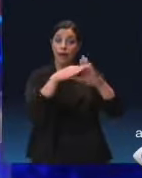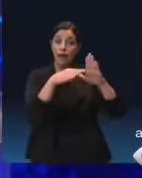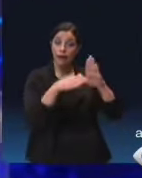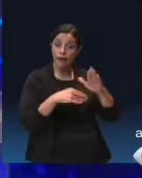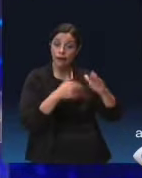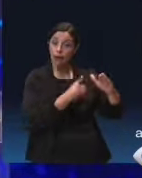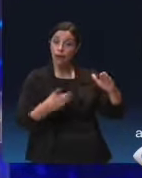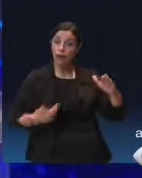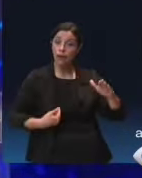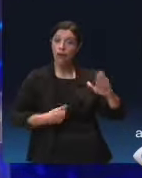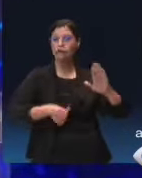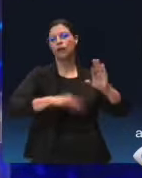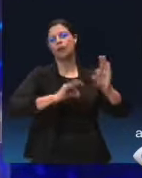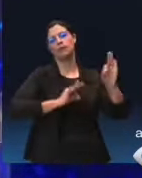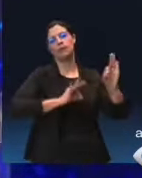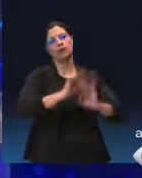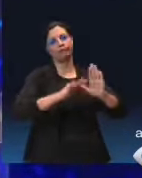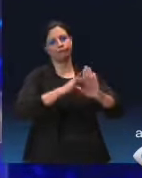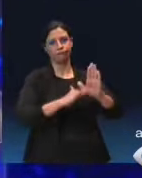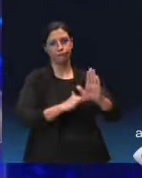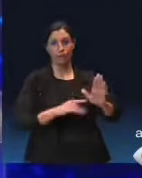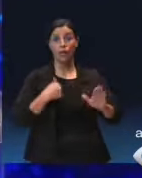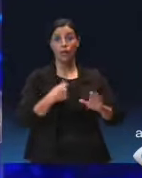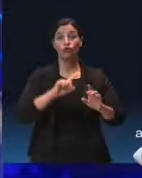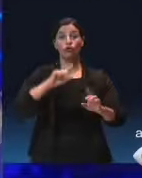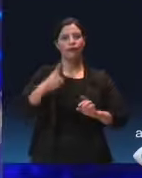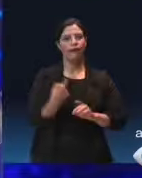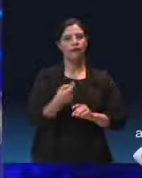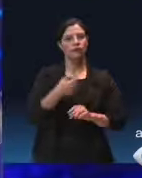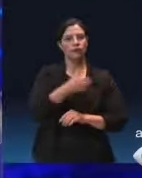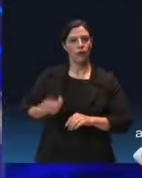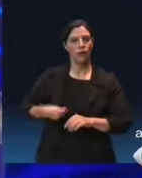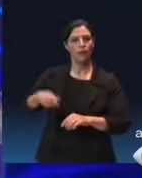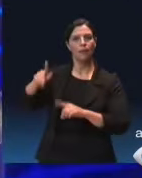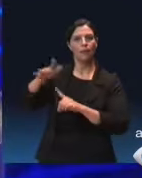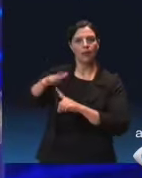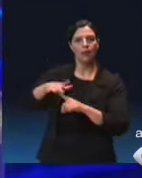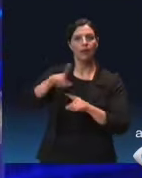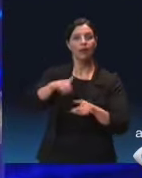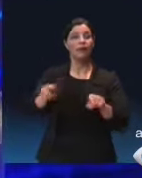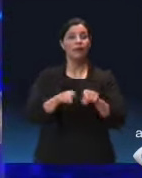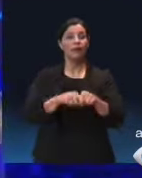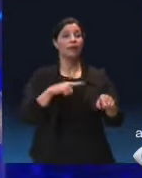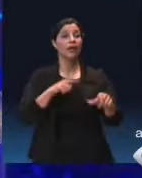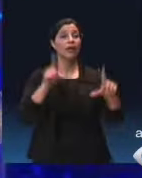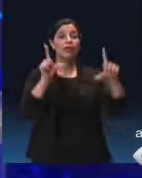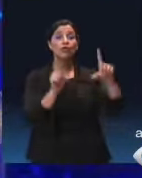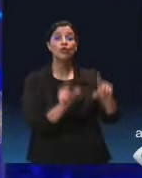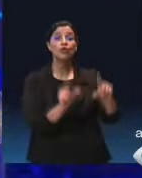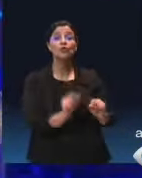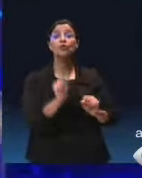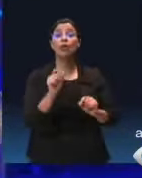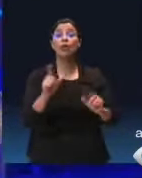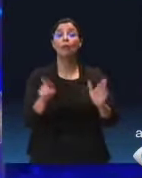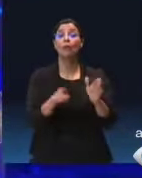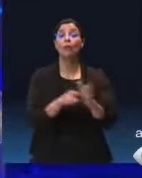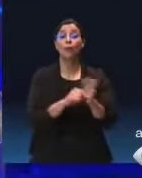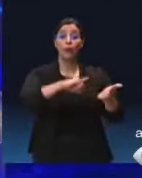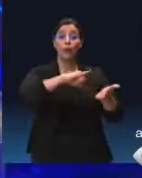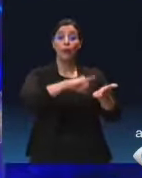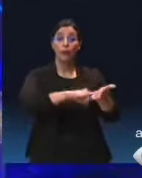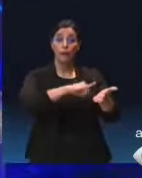um governo que dê uma ordem nesse processo. Quando eu fui governador do Paraná, eu me preocupei com emprego. Eu reduzi os